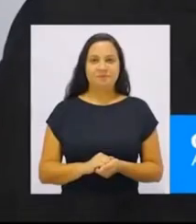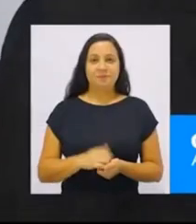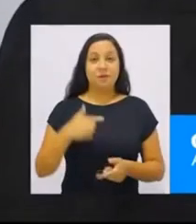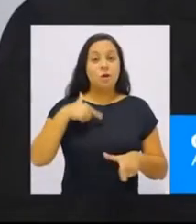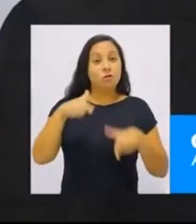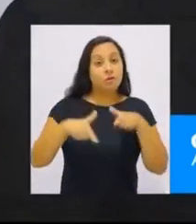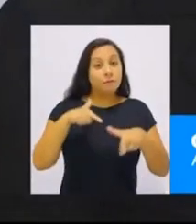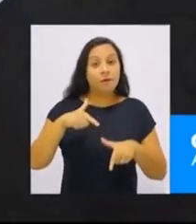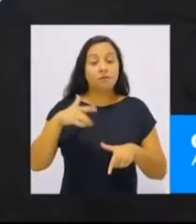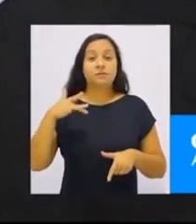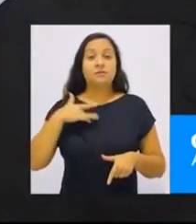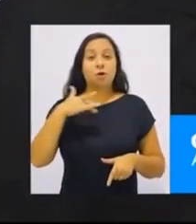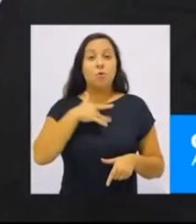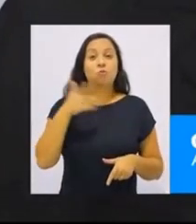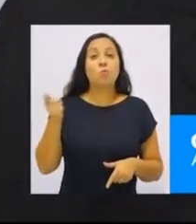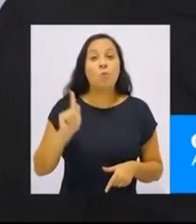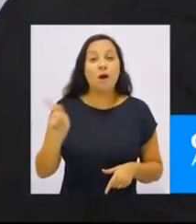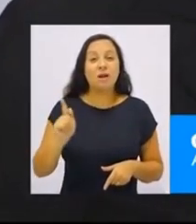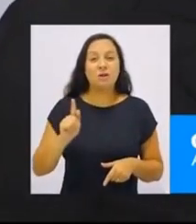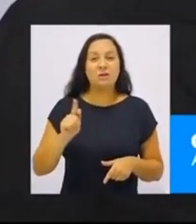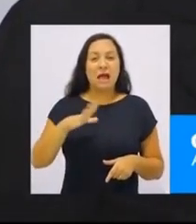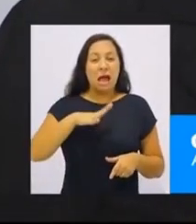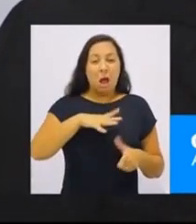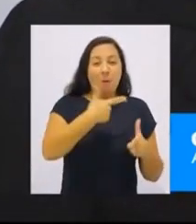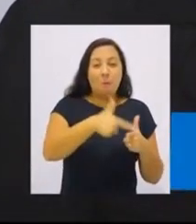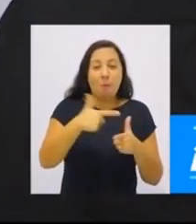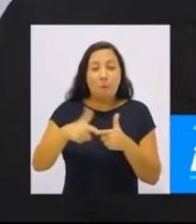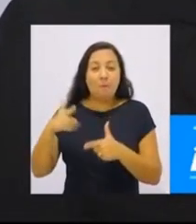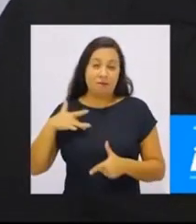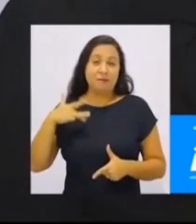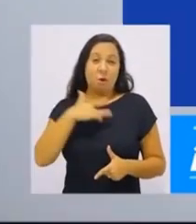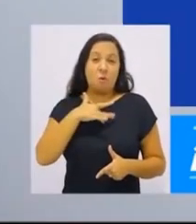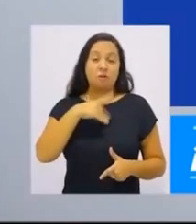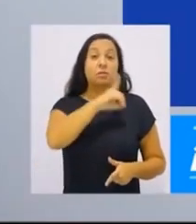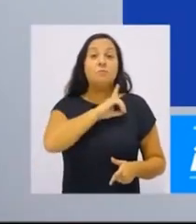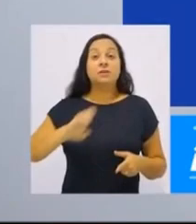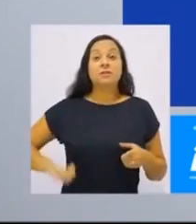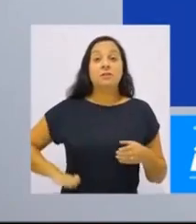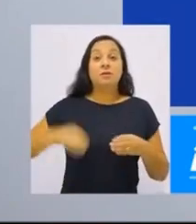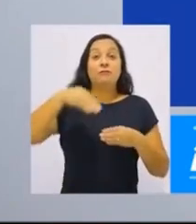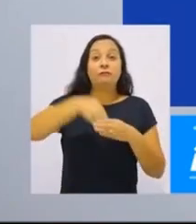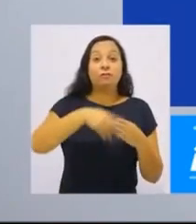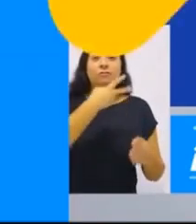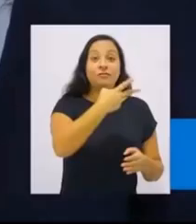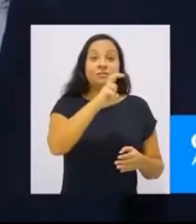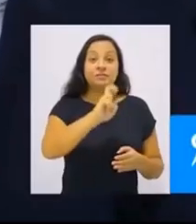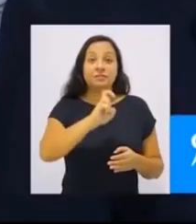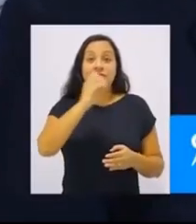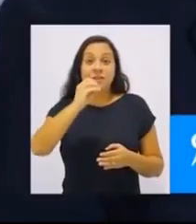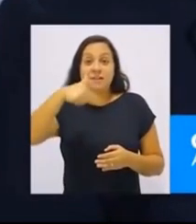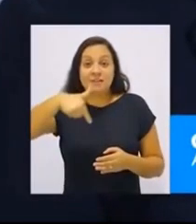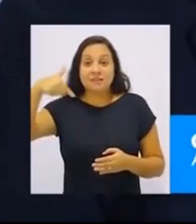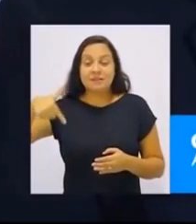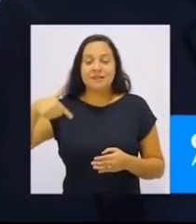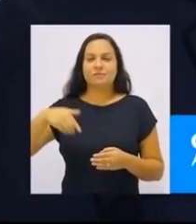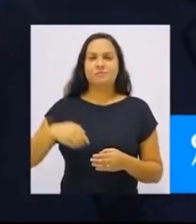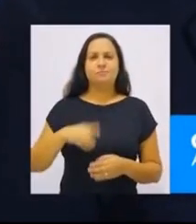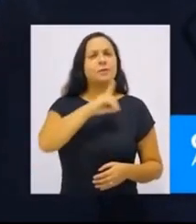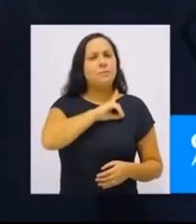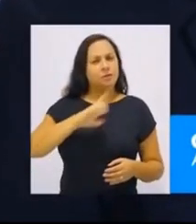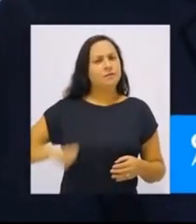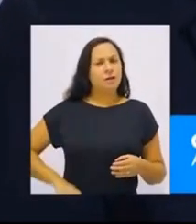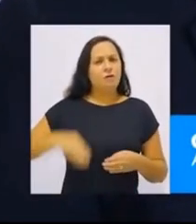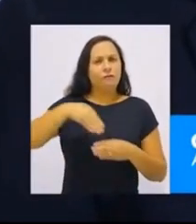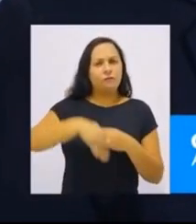Sou a leida da saúde de Guarulhos. A cidade sofre muito com esse tema. Deputado Estadual, 25077. Sou pastora Daniela